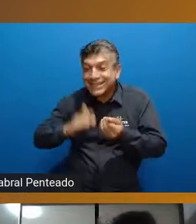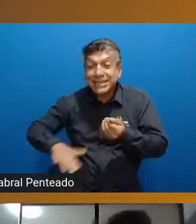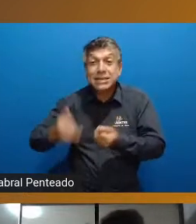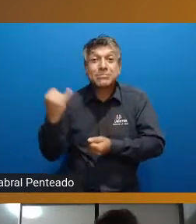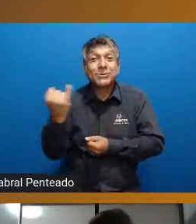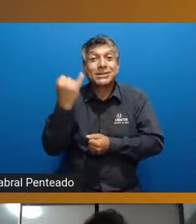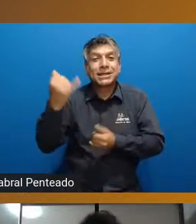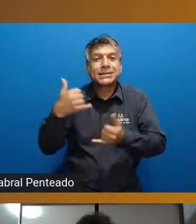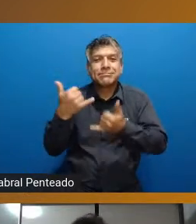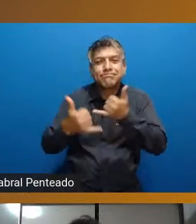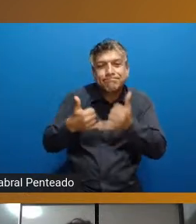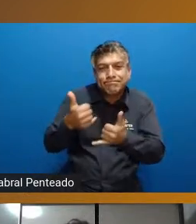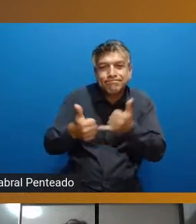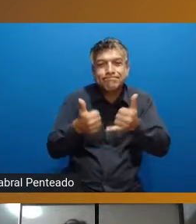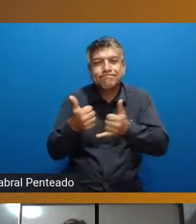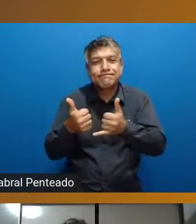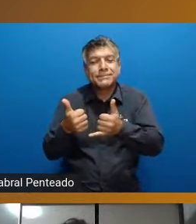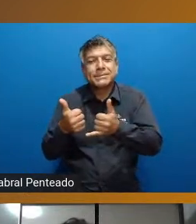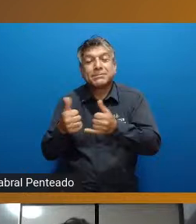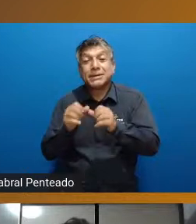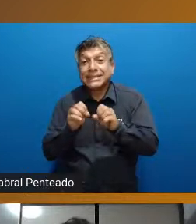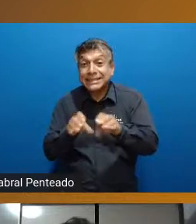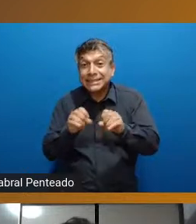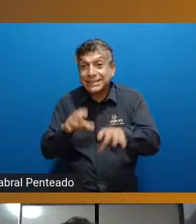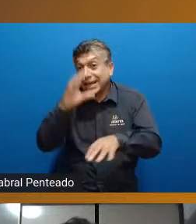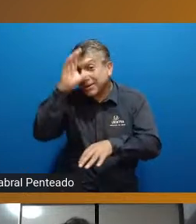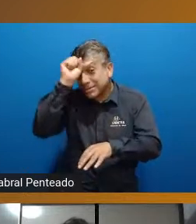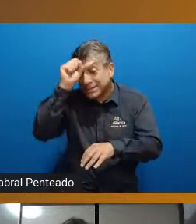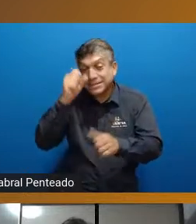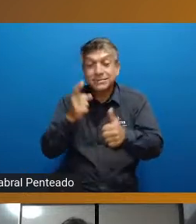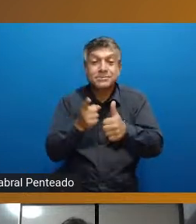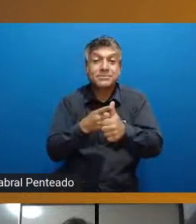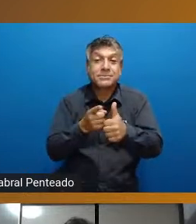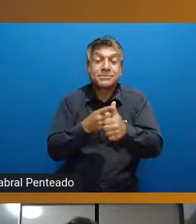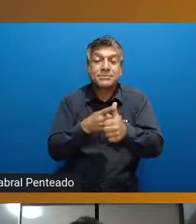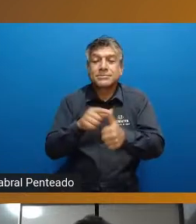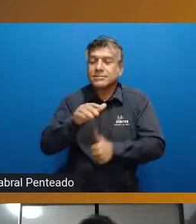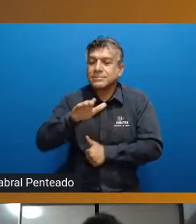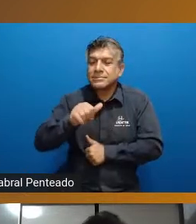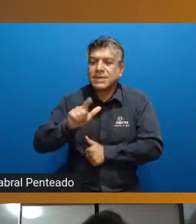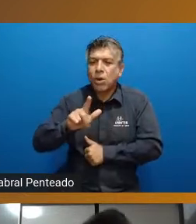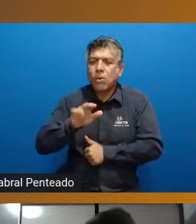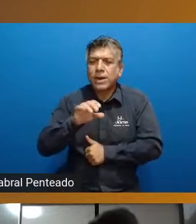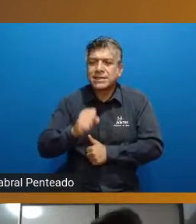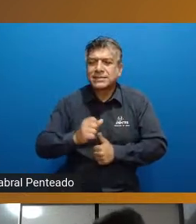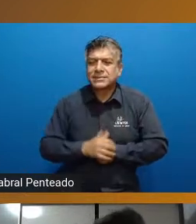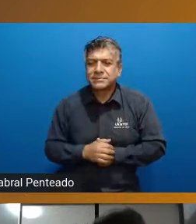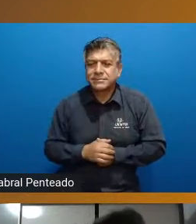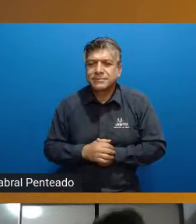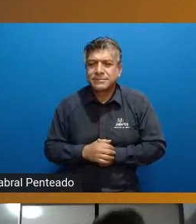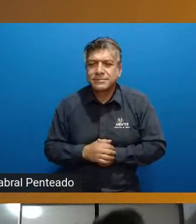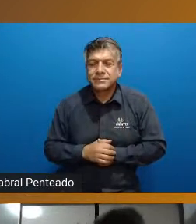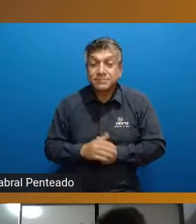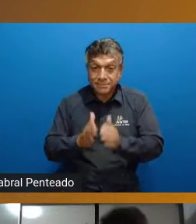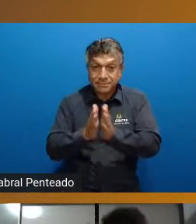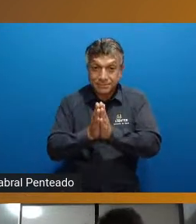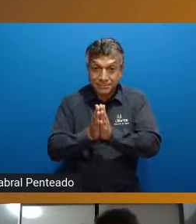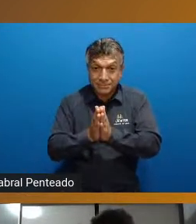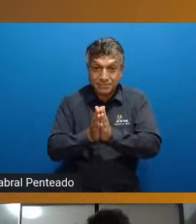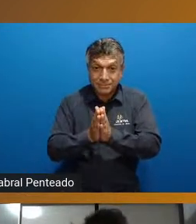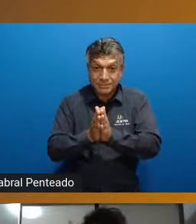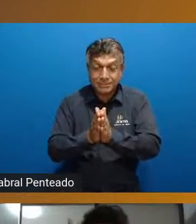processo de ensino e aprendizagem. Então, para a primeira exposição, eu vou chamar o Lucas. Lucas, por favor,